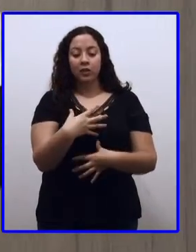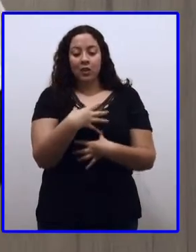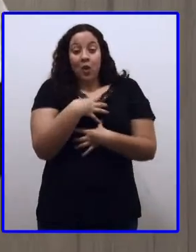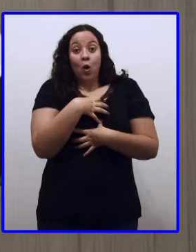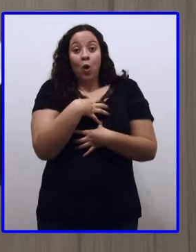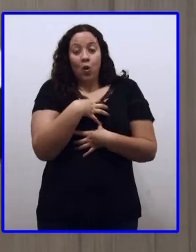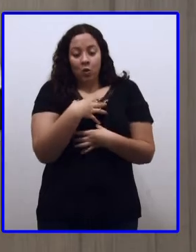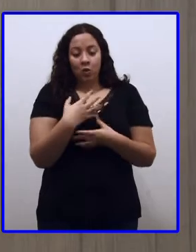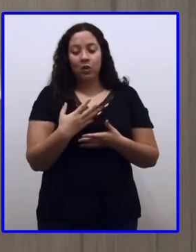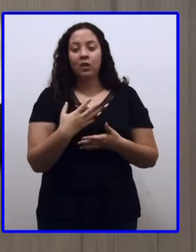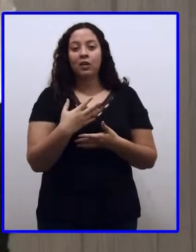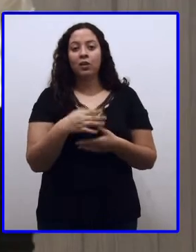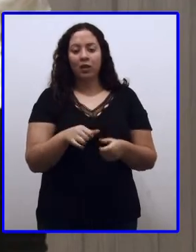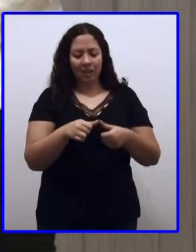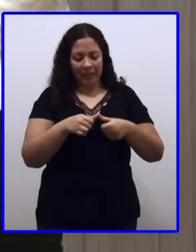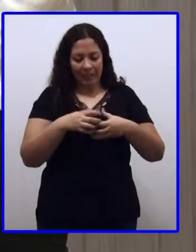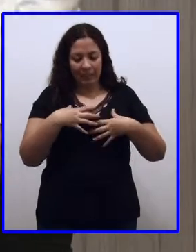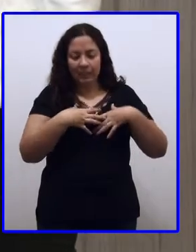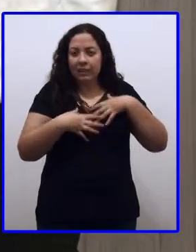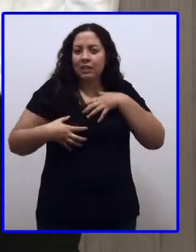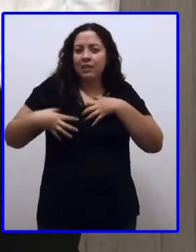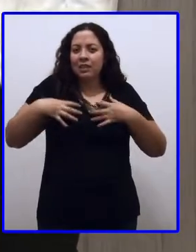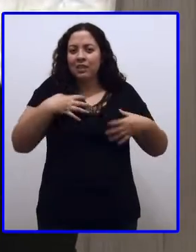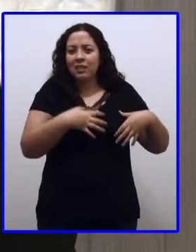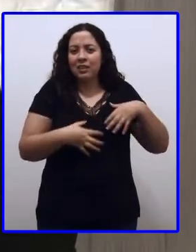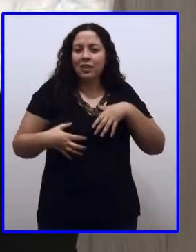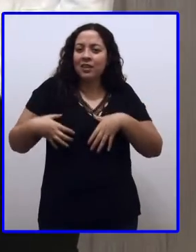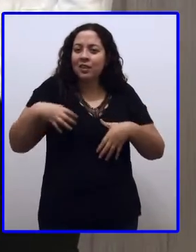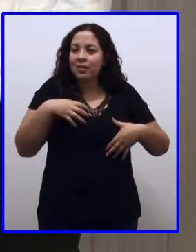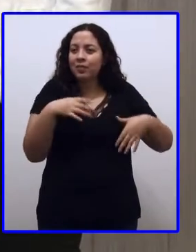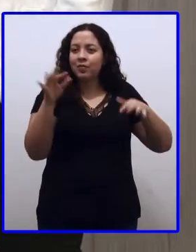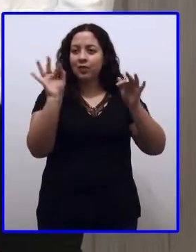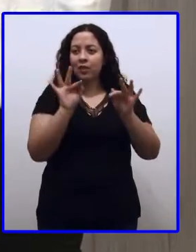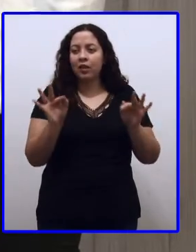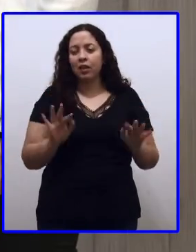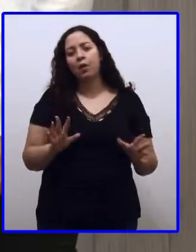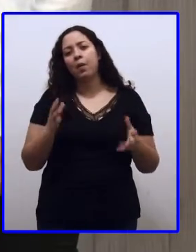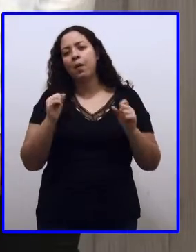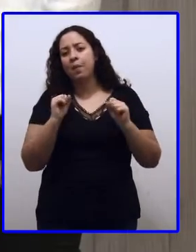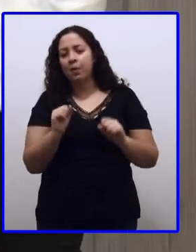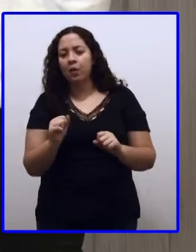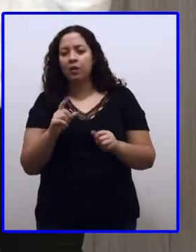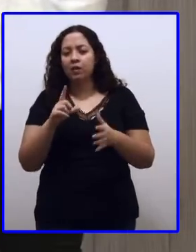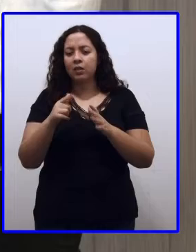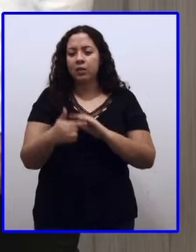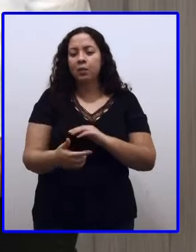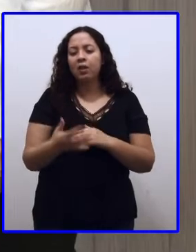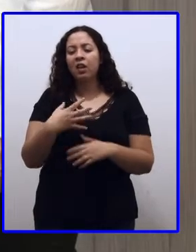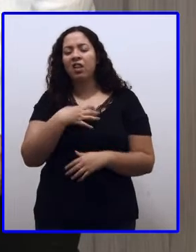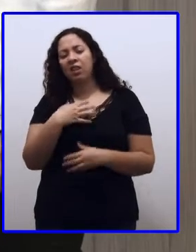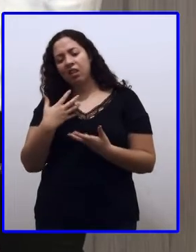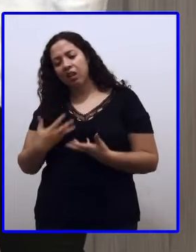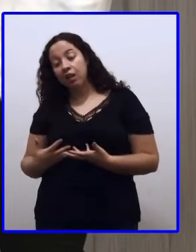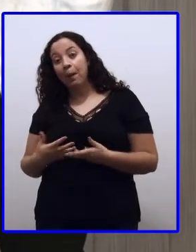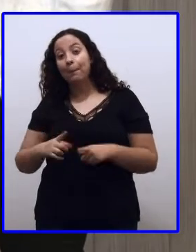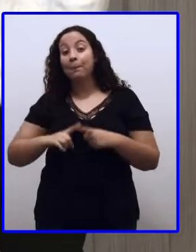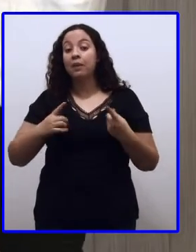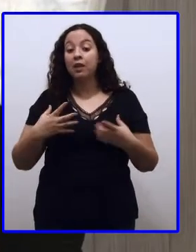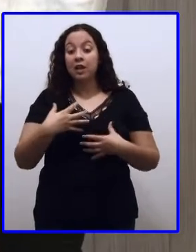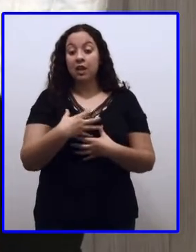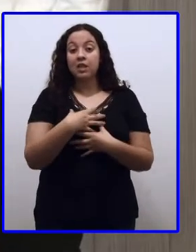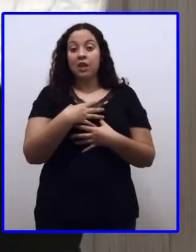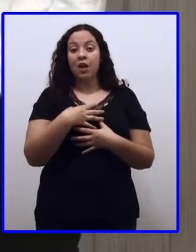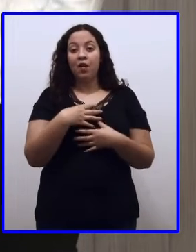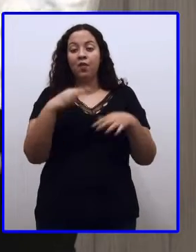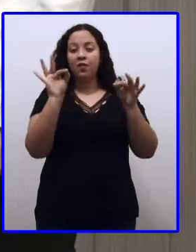está feliz. Sim. Pode ser que daqui a alguns minutos a pessoa fique cansada ou triste, mas naquele momento ela está